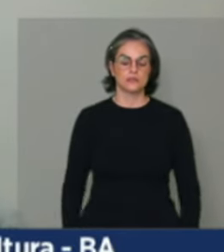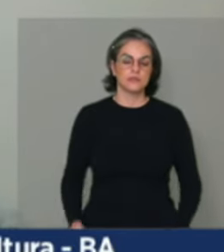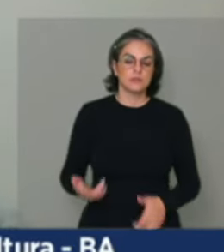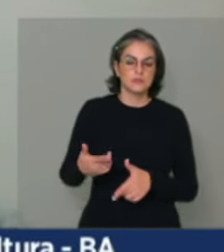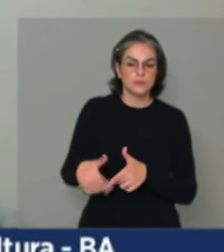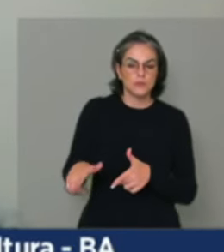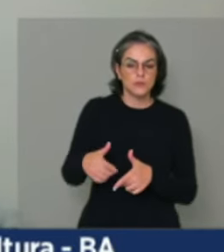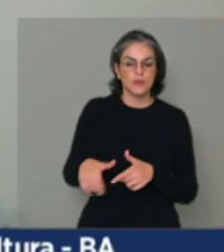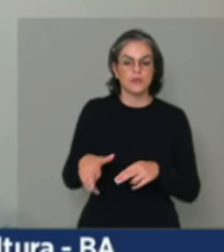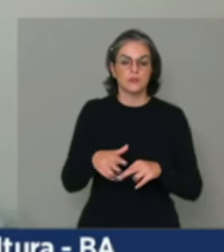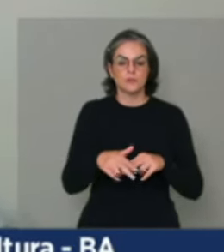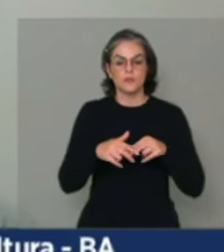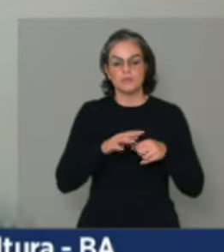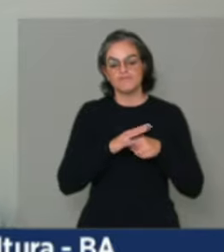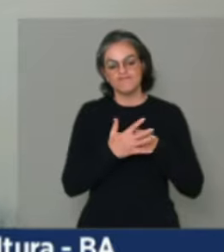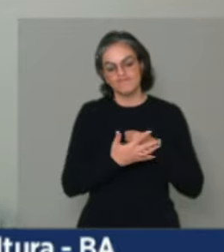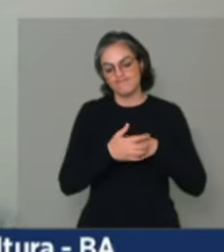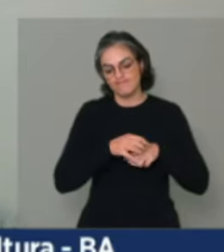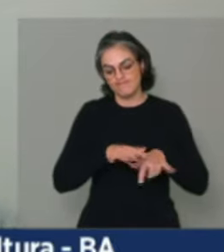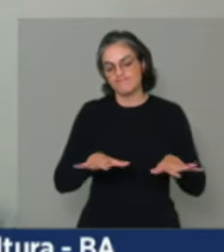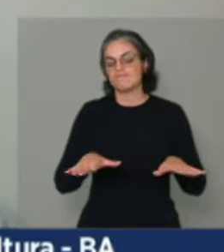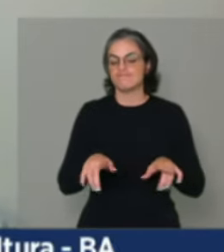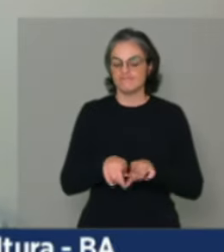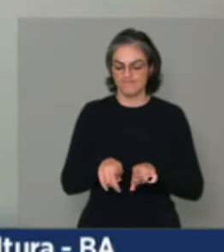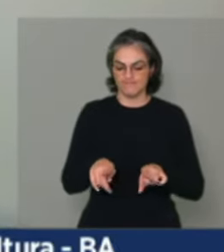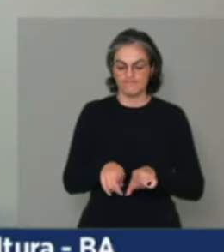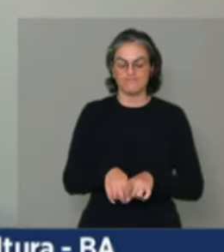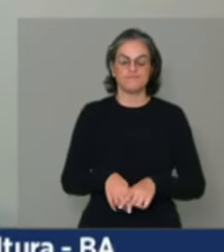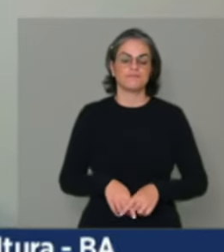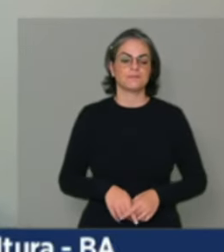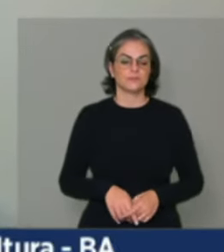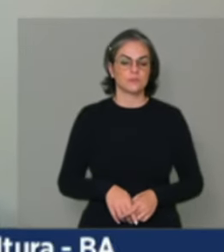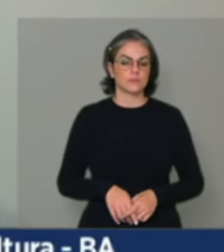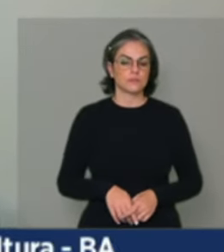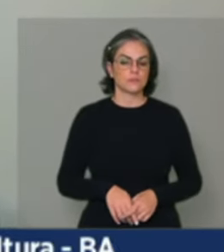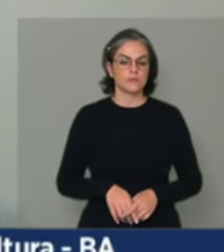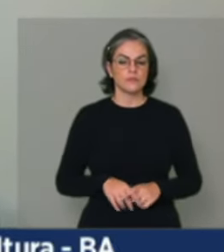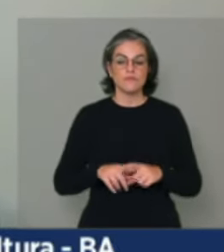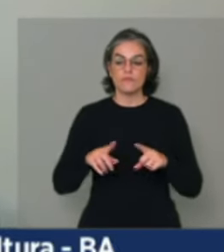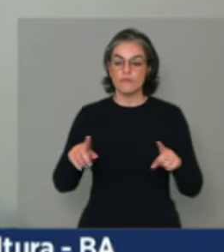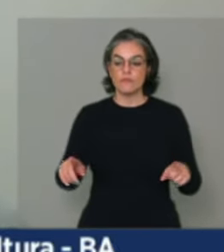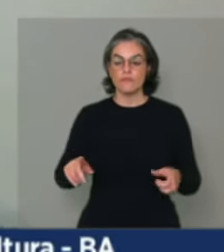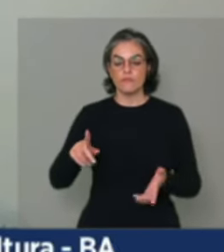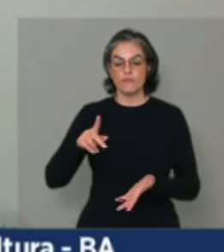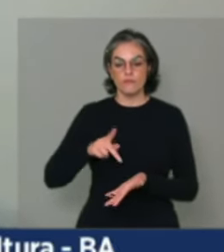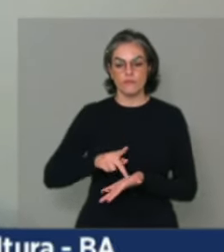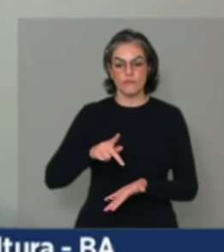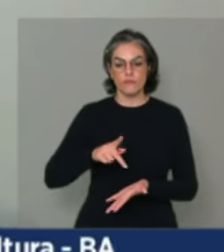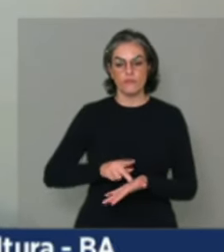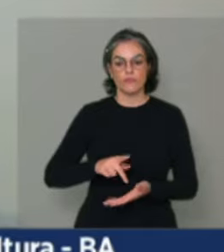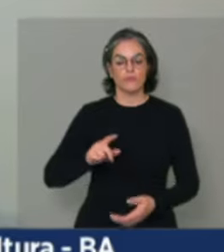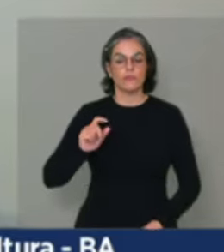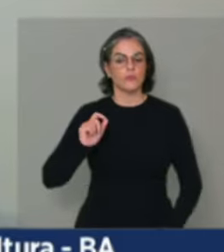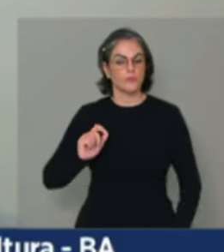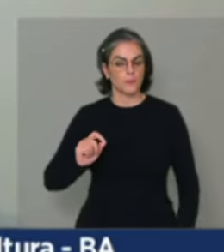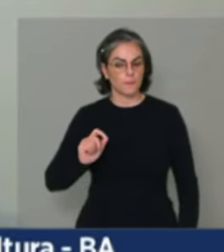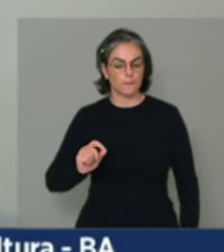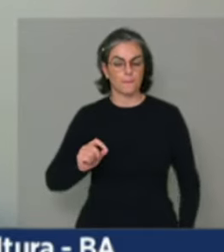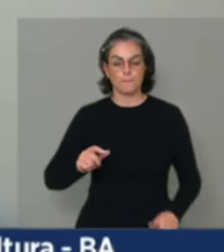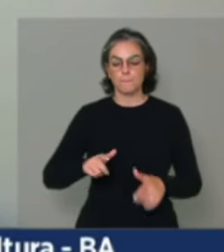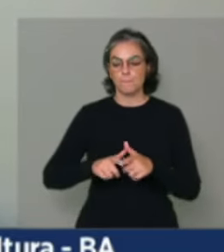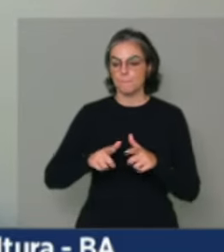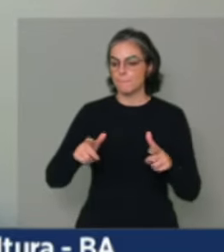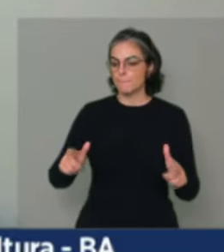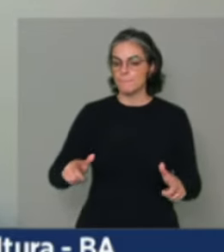cotidianas das pessoas. No entanto, é fato que a grande maioria não tem ou não